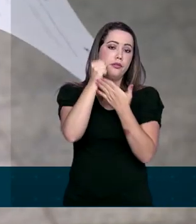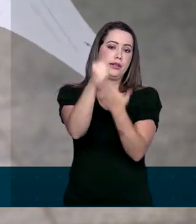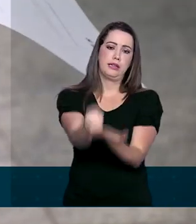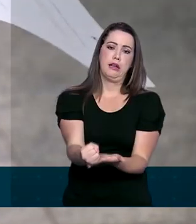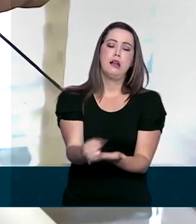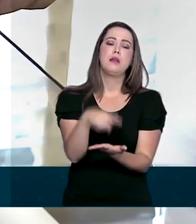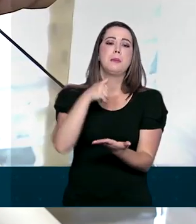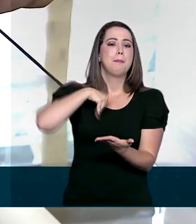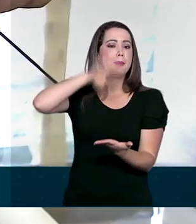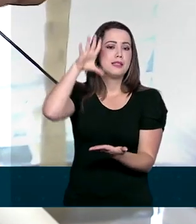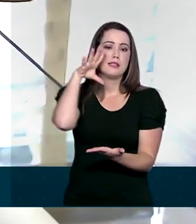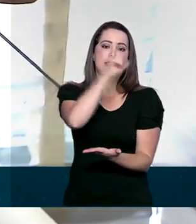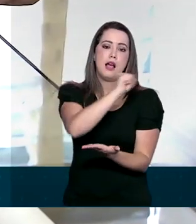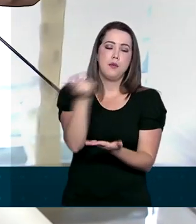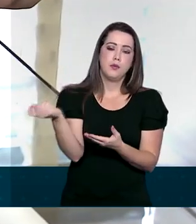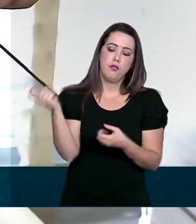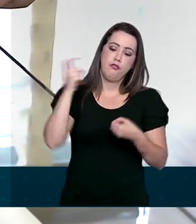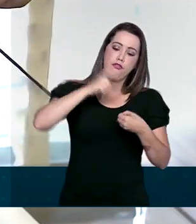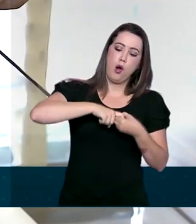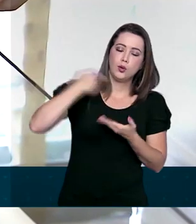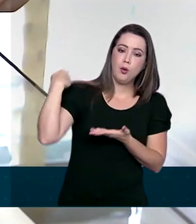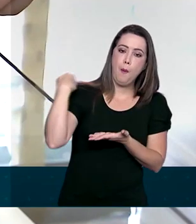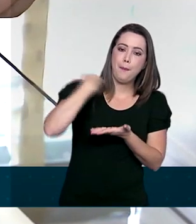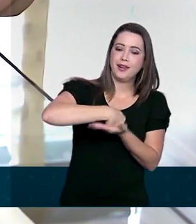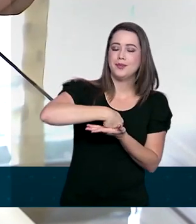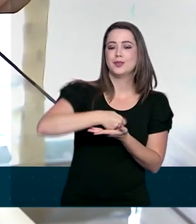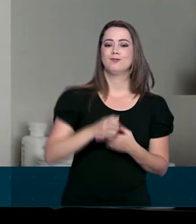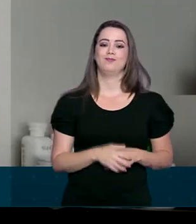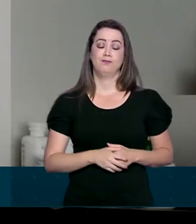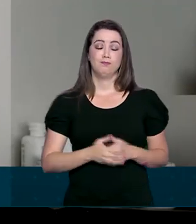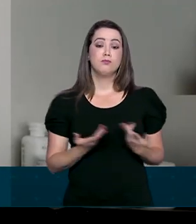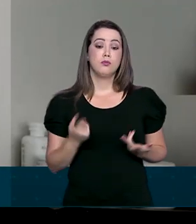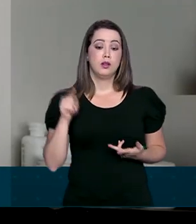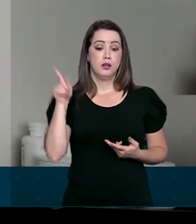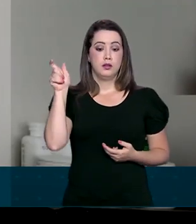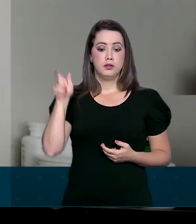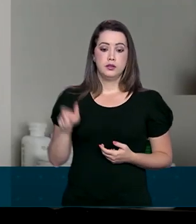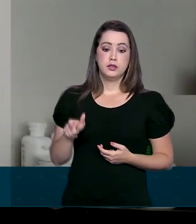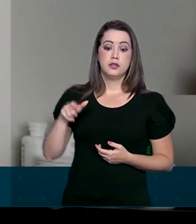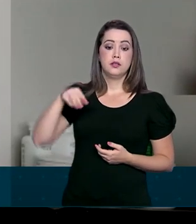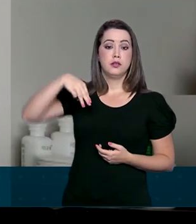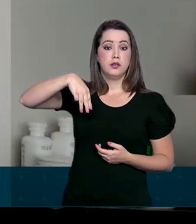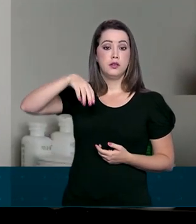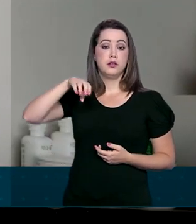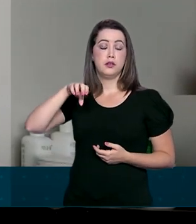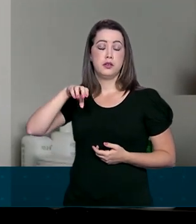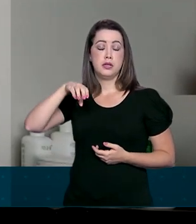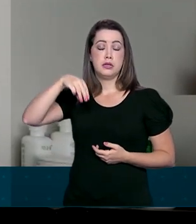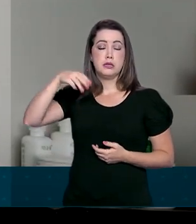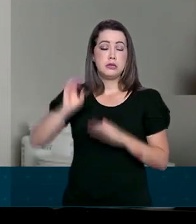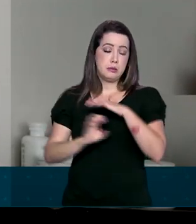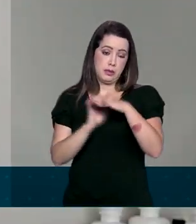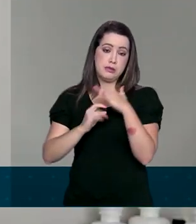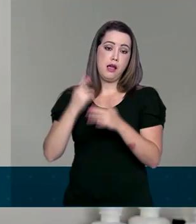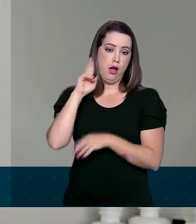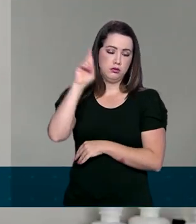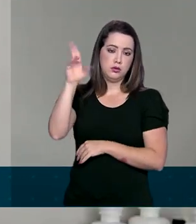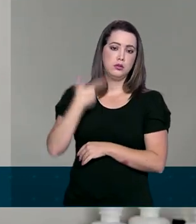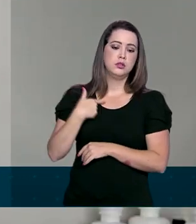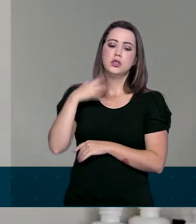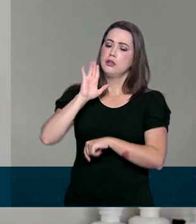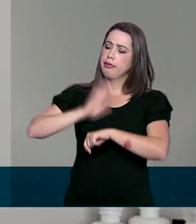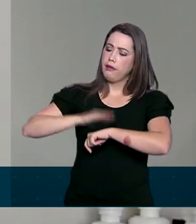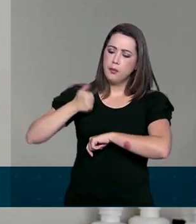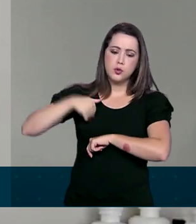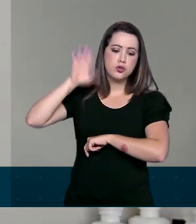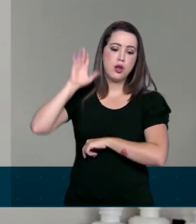a entrega, mais rápido será a restituição. Esse microempresário não perdeu tempo e foi um